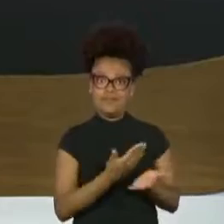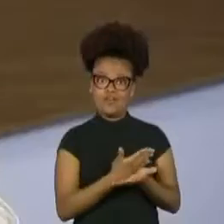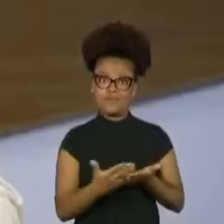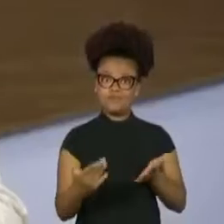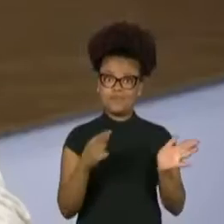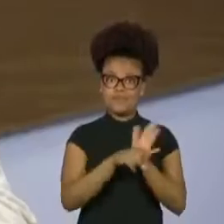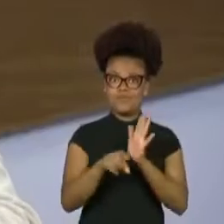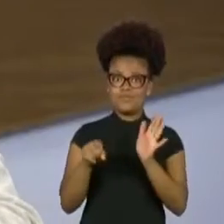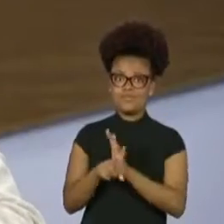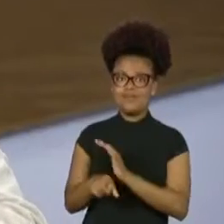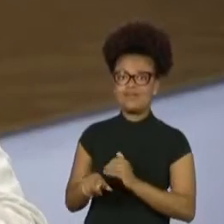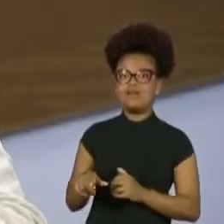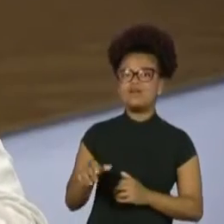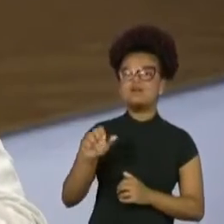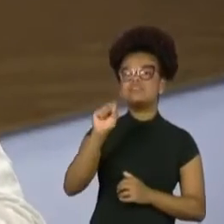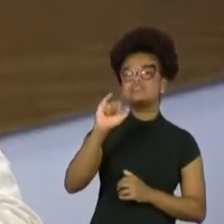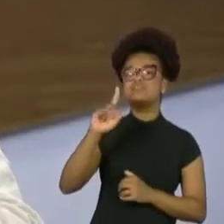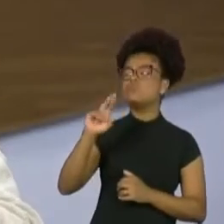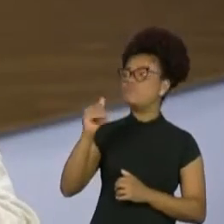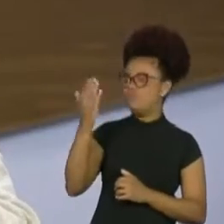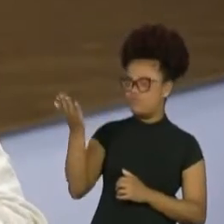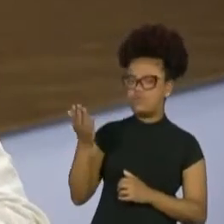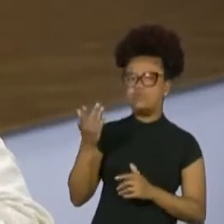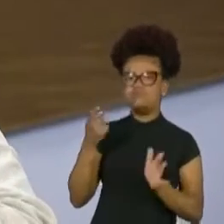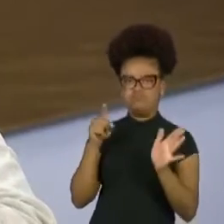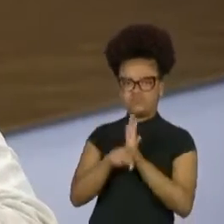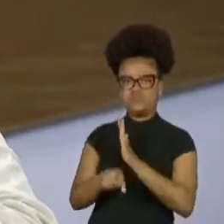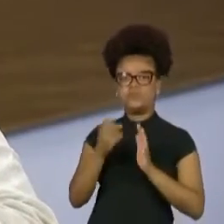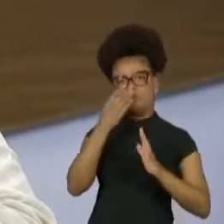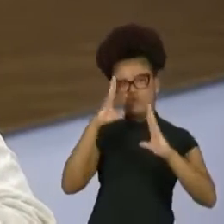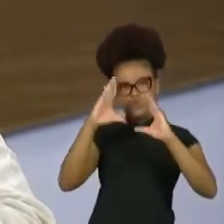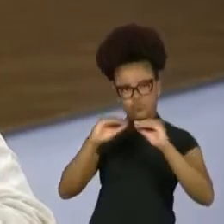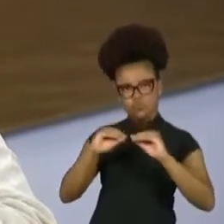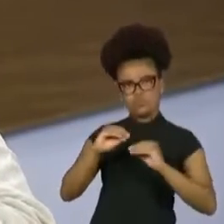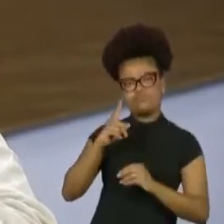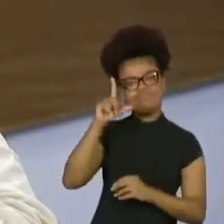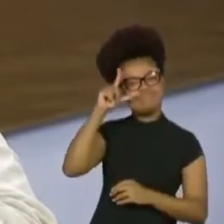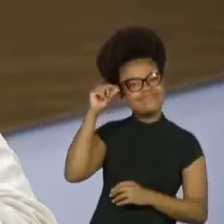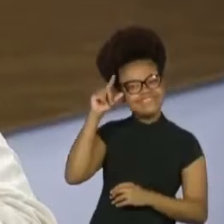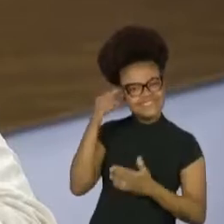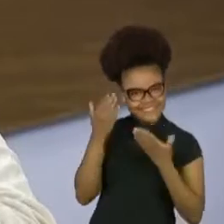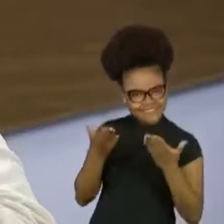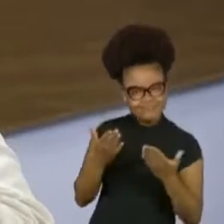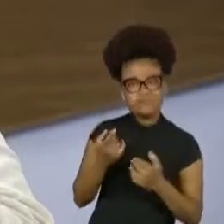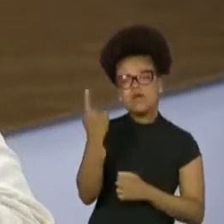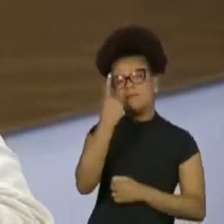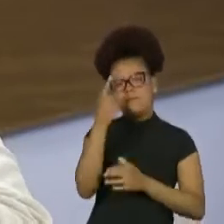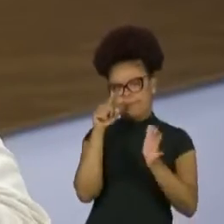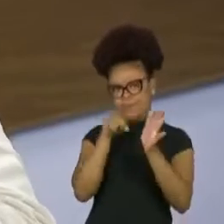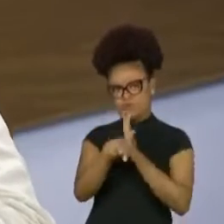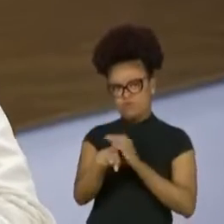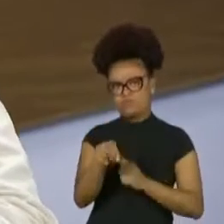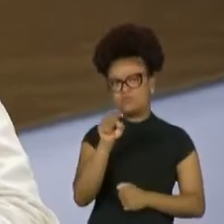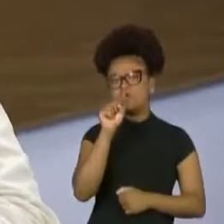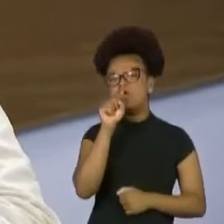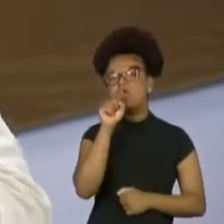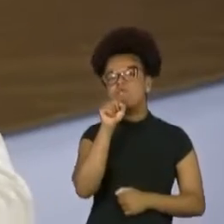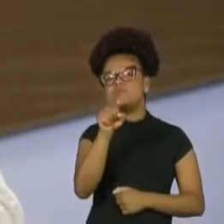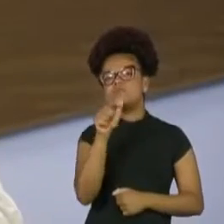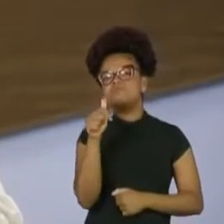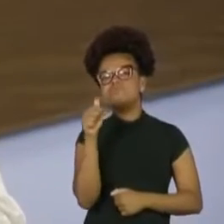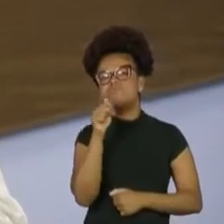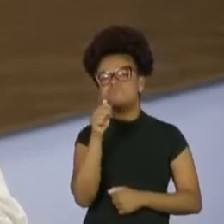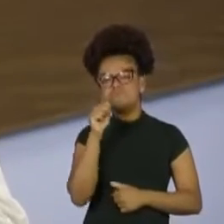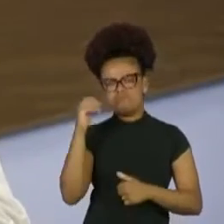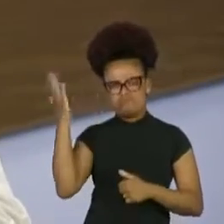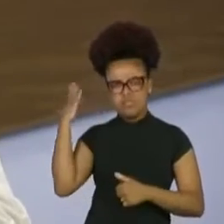pergunta. Zezé, boa noite. Boa noite. Primeira pergunta que eu queria fazer para você é, você é uma mulher que enfrentou o racismo e